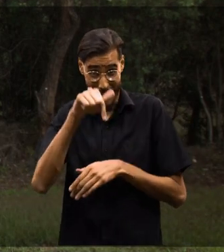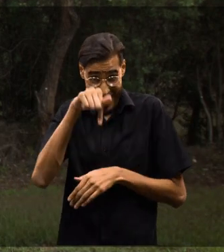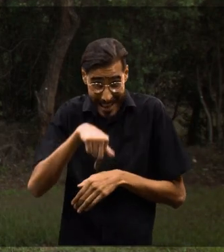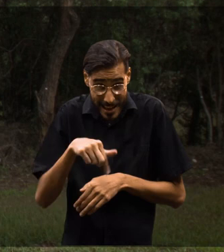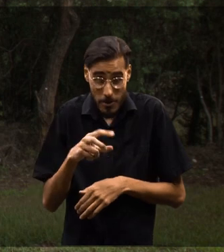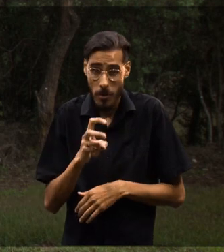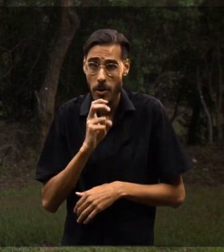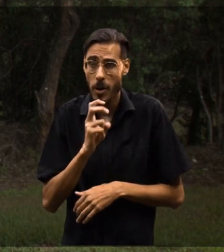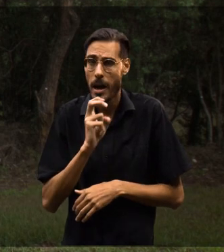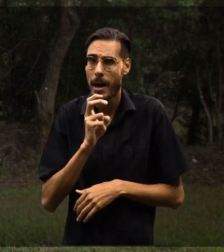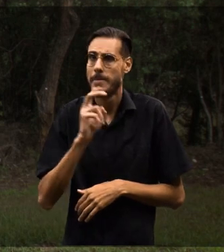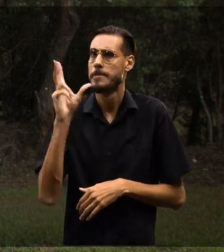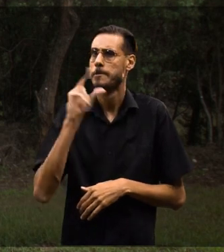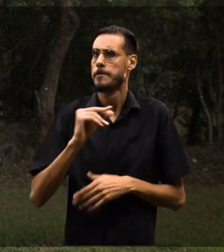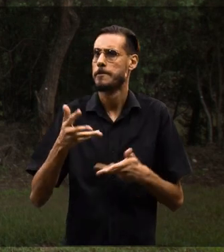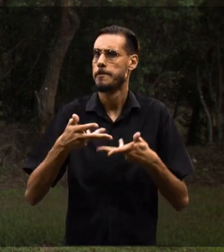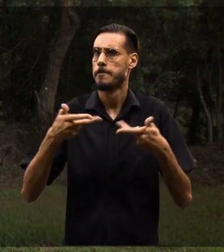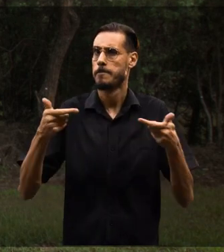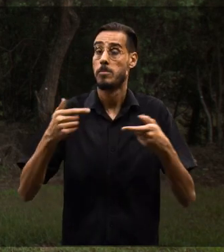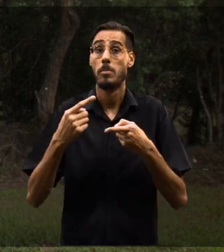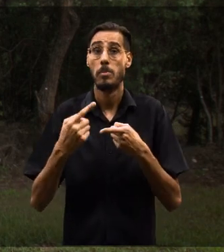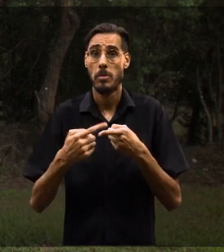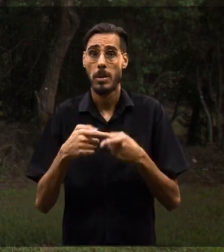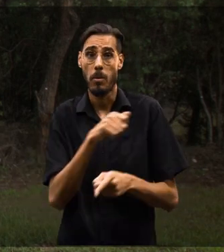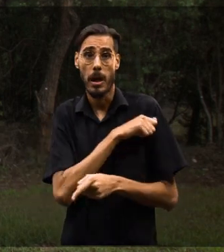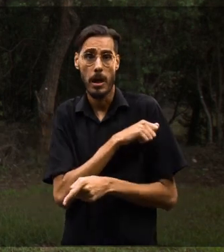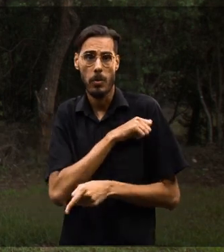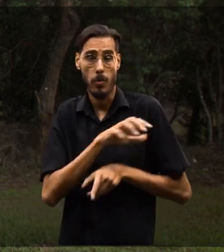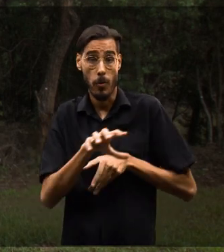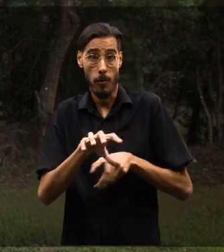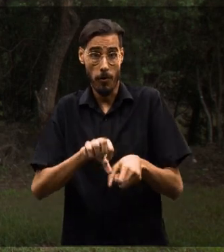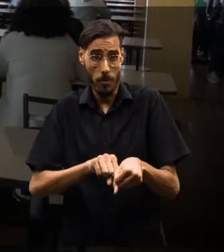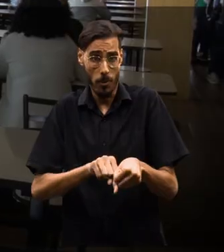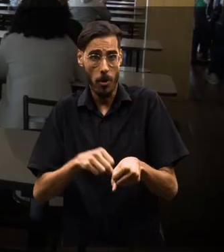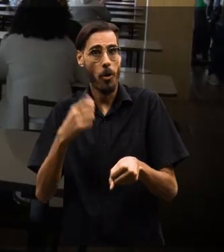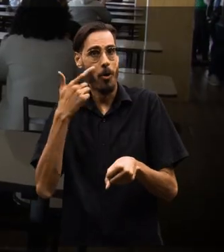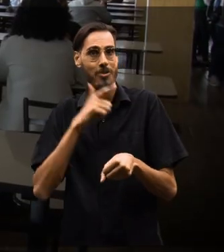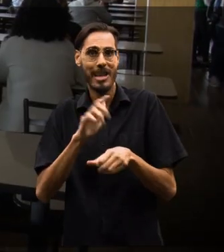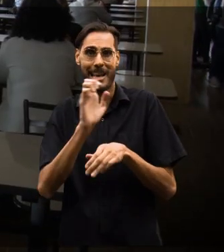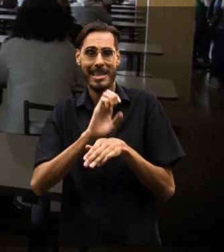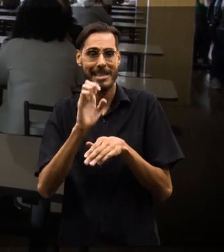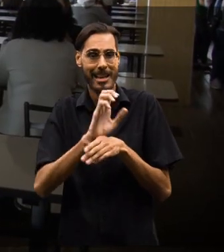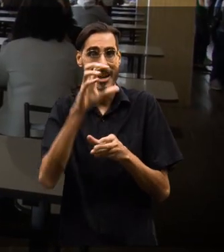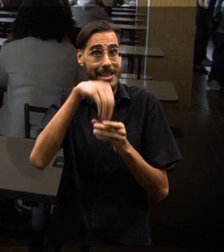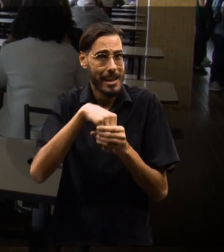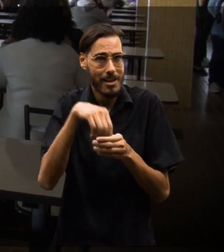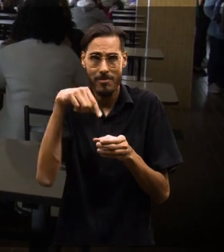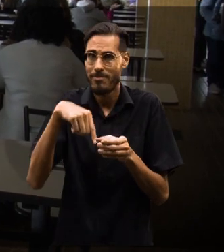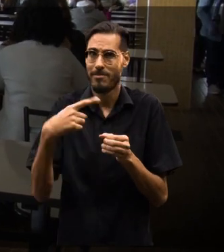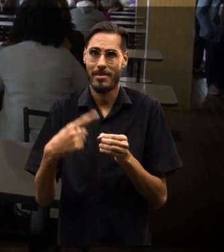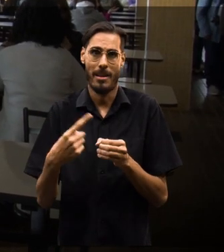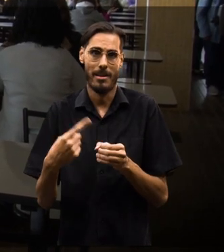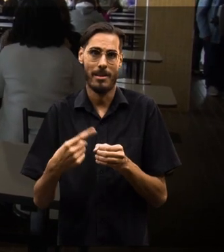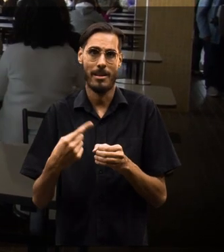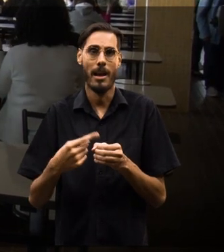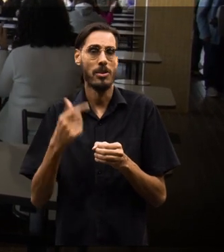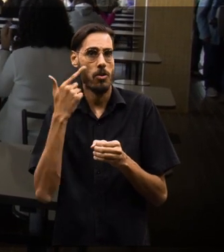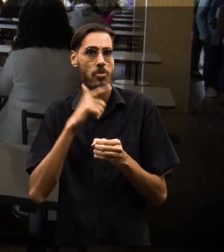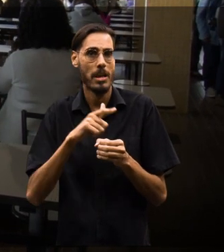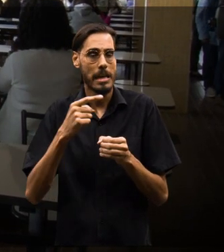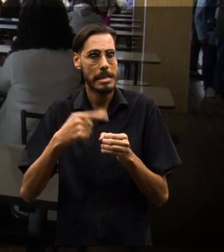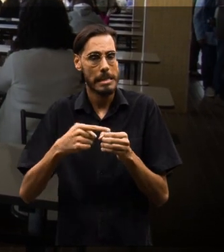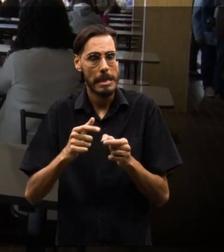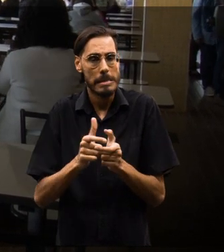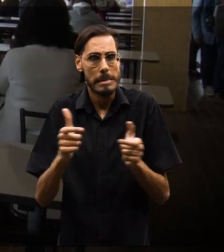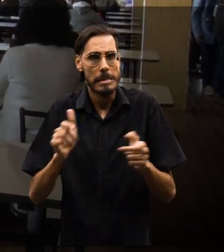curso ser localizado exatamente em Sorocaba apresenta essa vantagem, porque os alunos formados aqui, eles podem já mesmo estagiar na própria cidade e